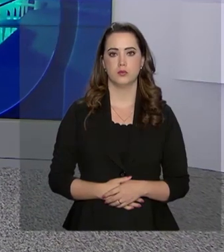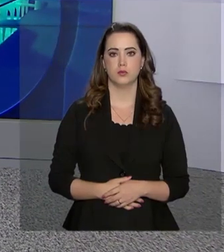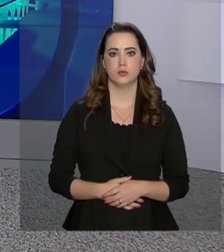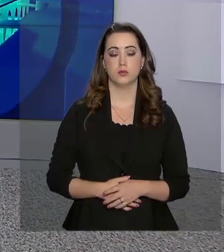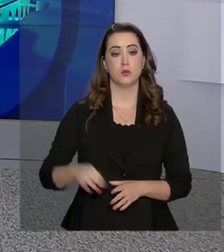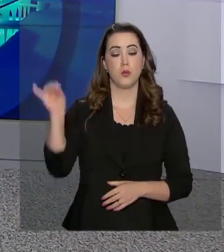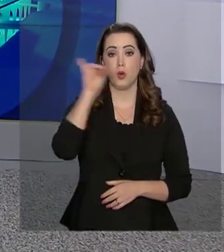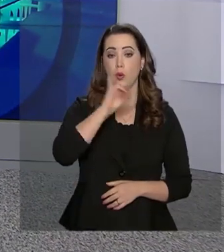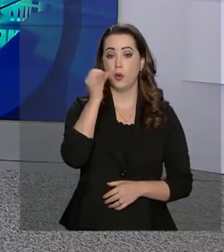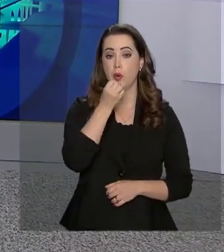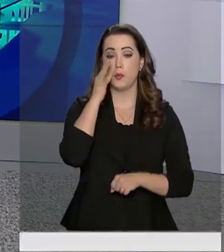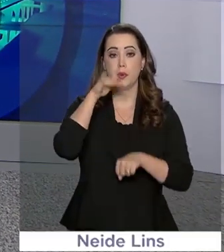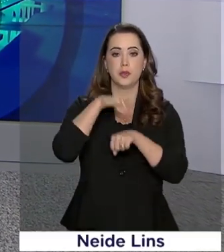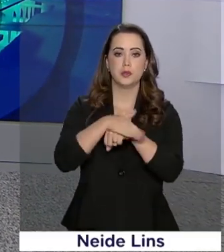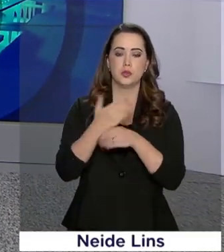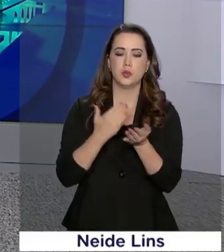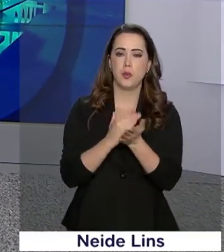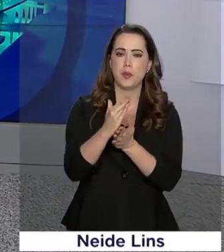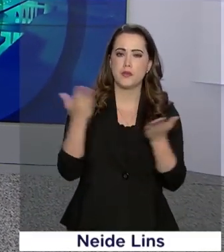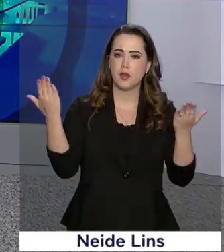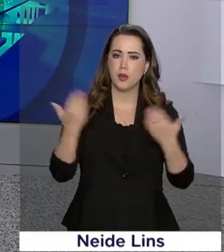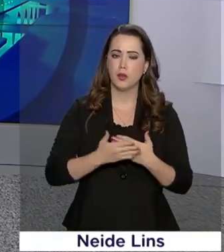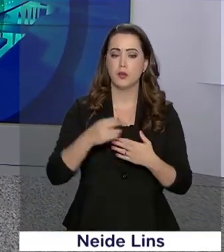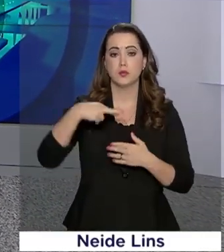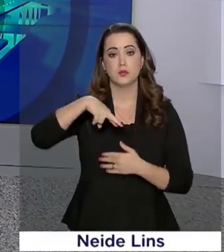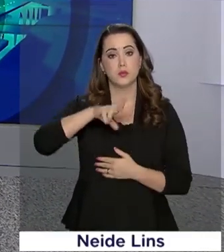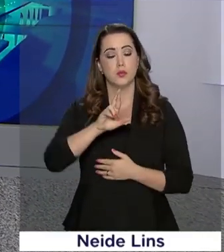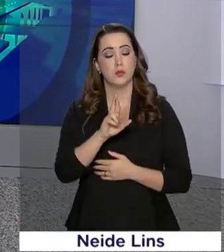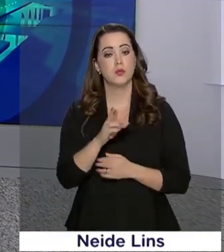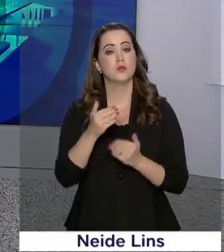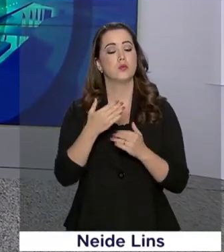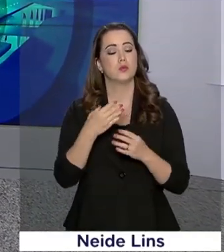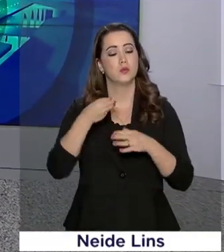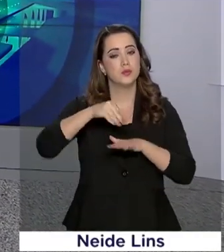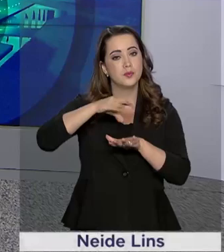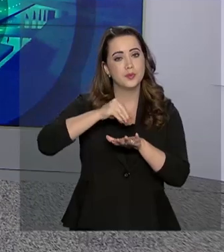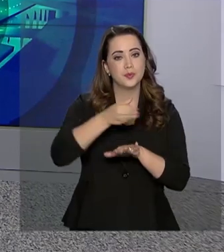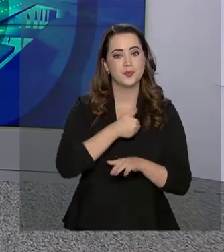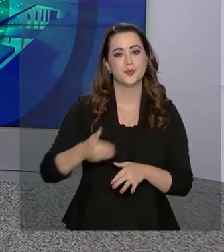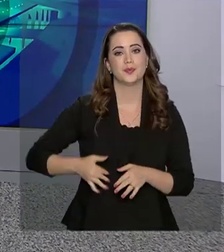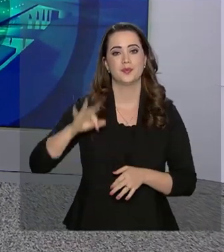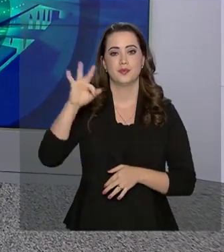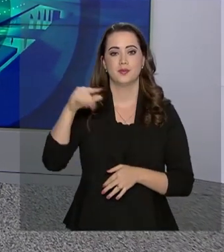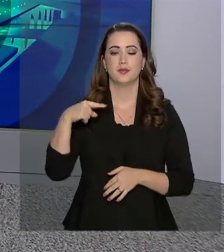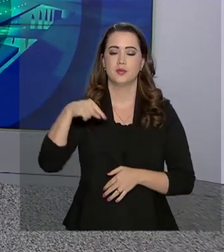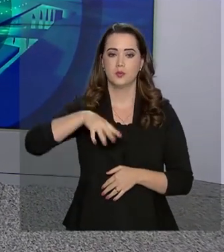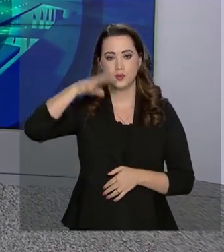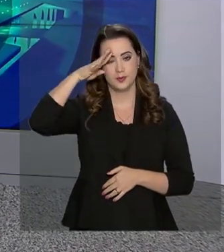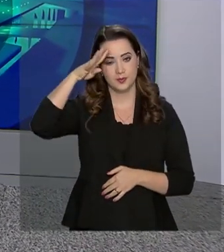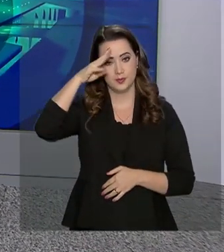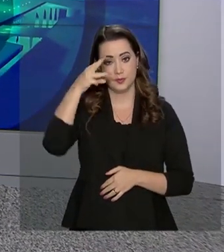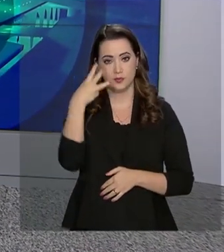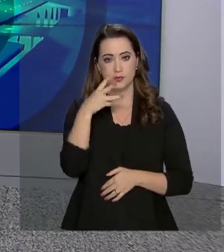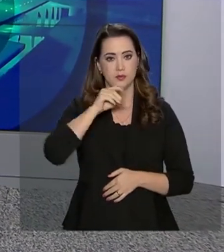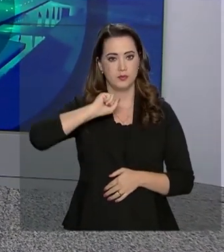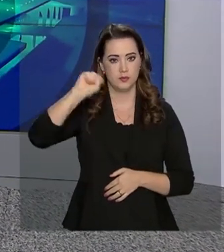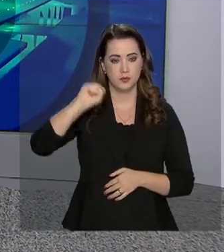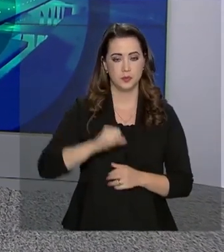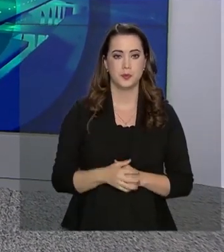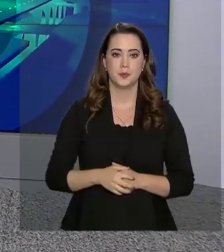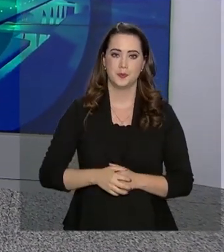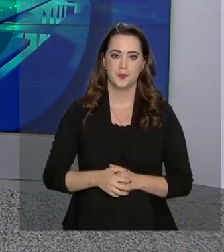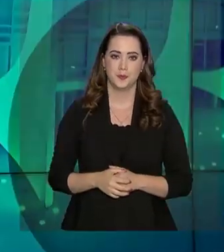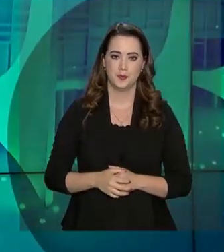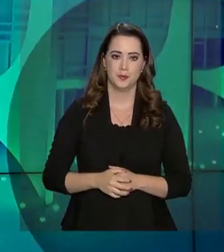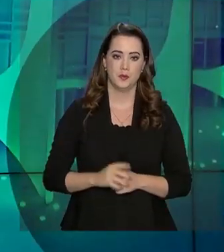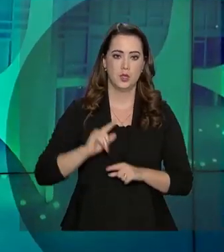Olá, boa noite. Começa agora o repórter NBR com as notícias do governo federal desta quarta-feira, 3 de abril.